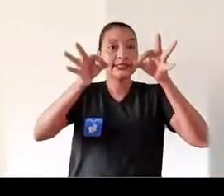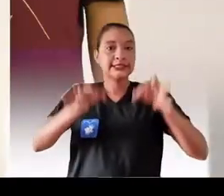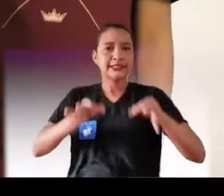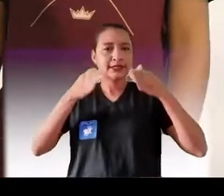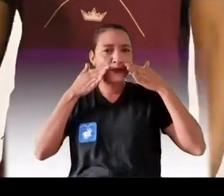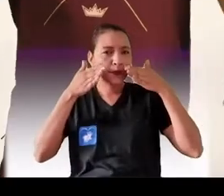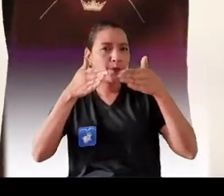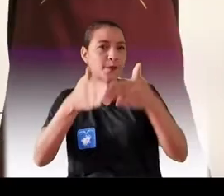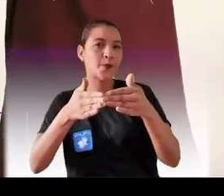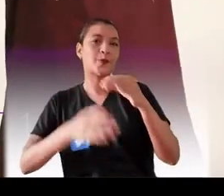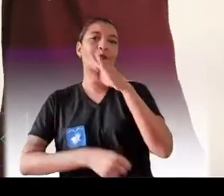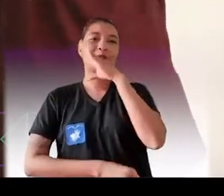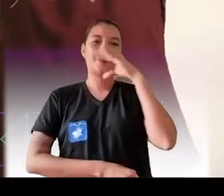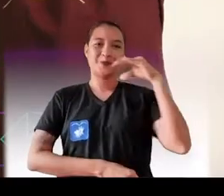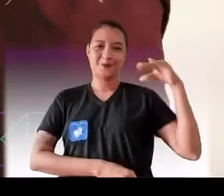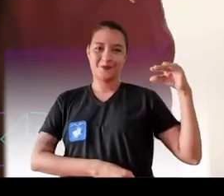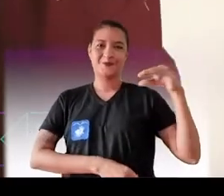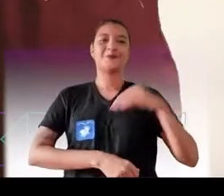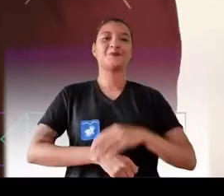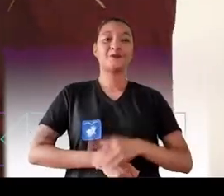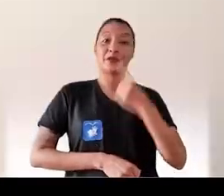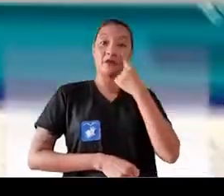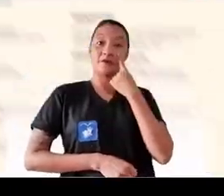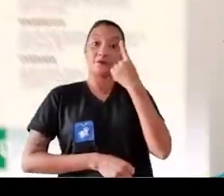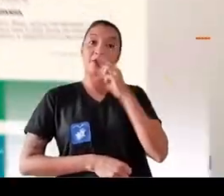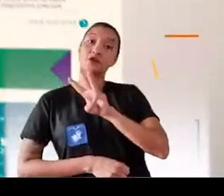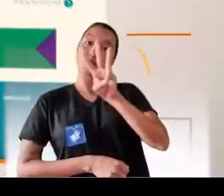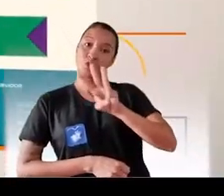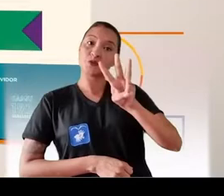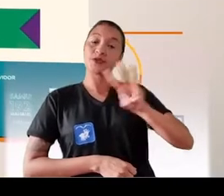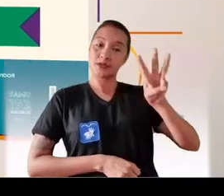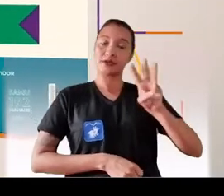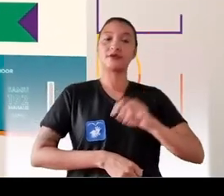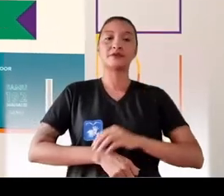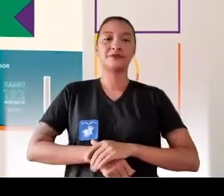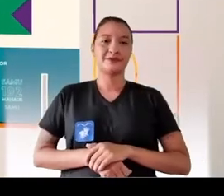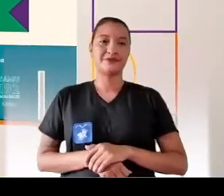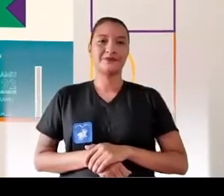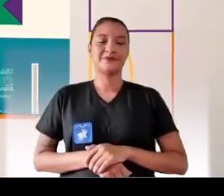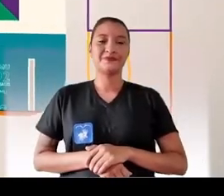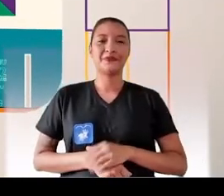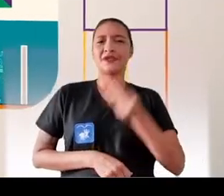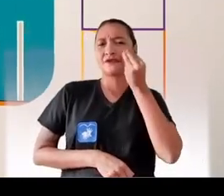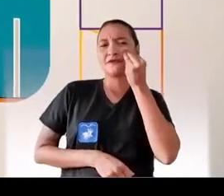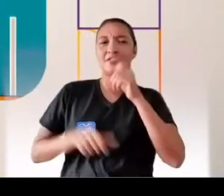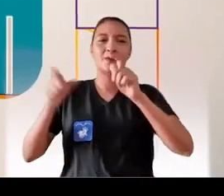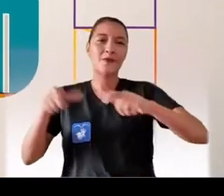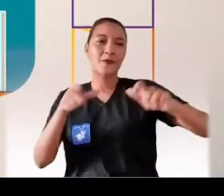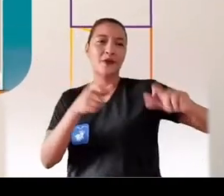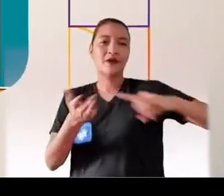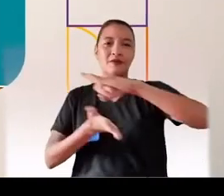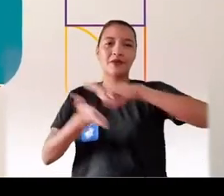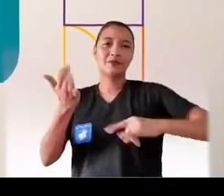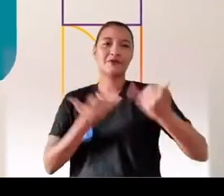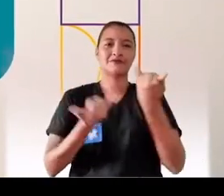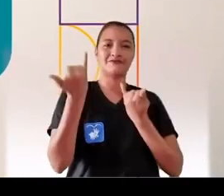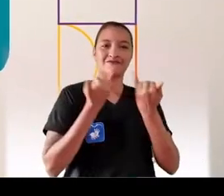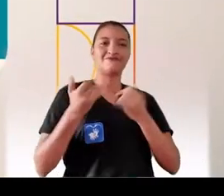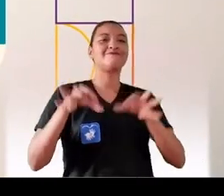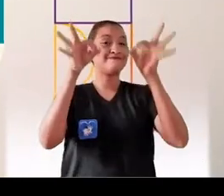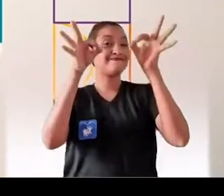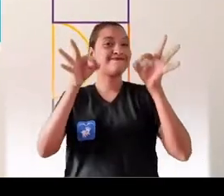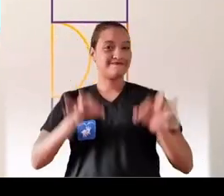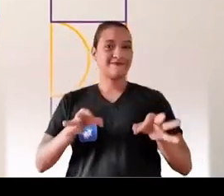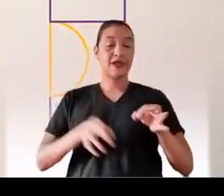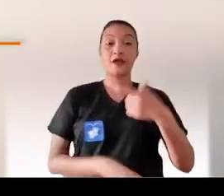destinados exclusivamente para o público infantil. Acesse o site da CENSA e confira os locais, documentação necessária e